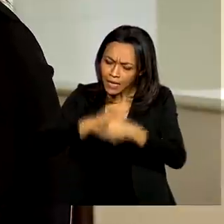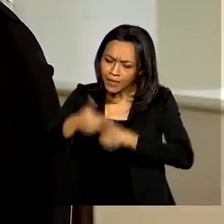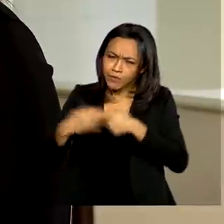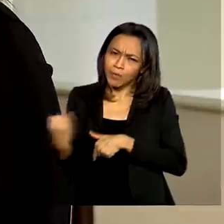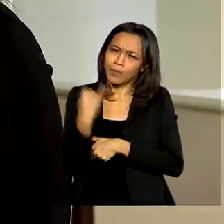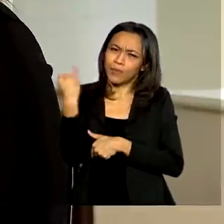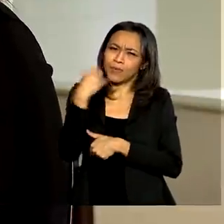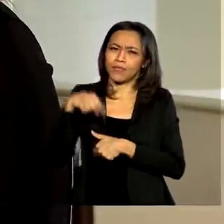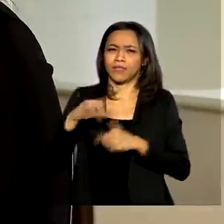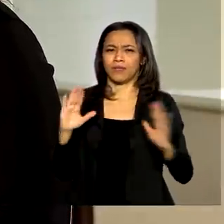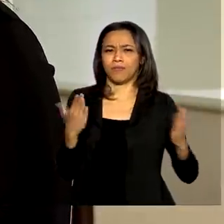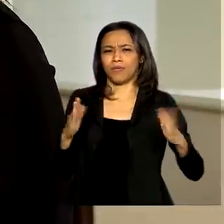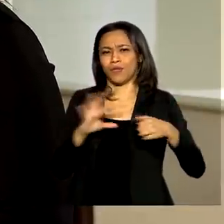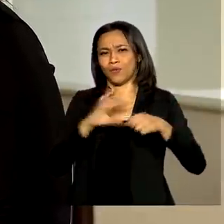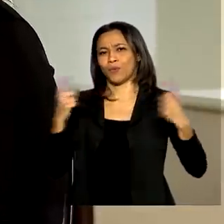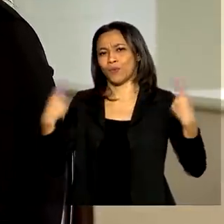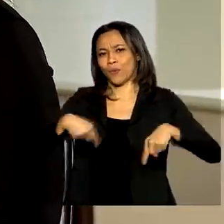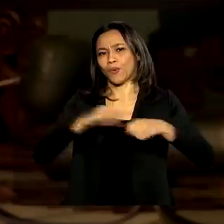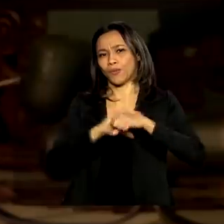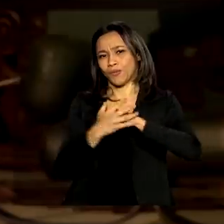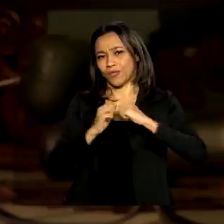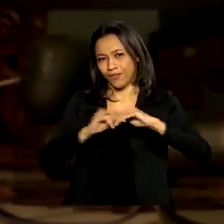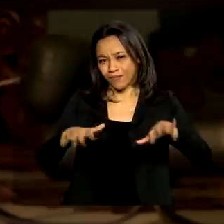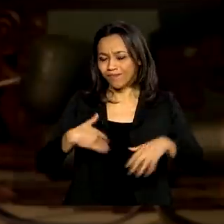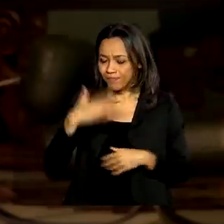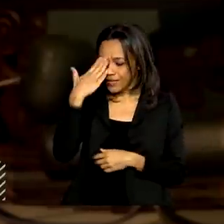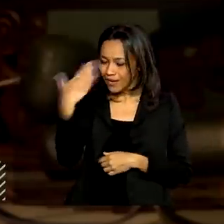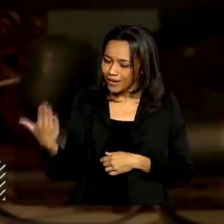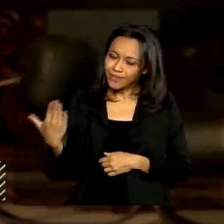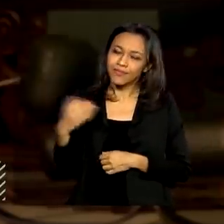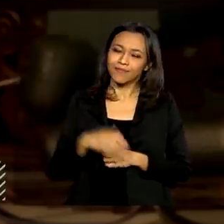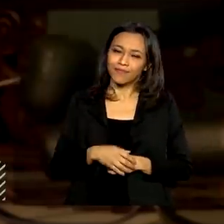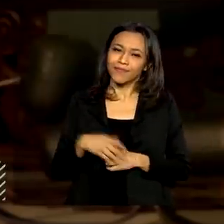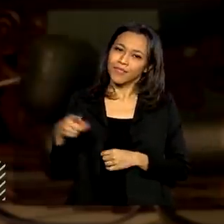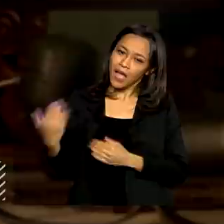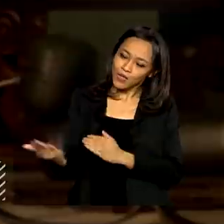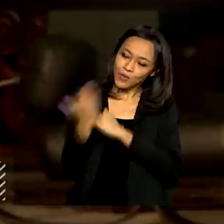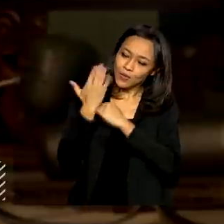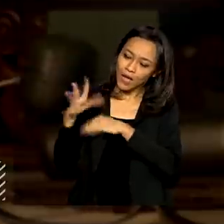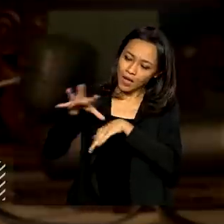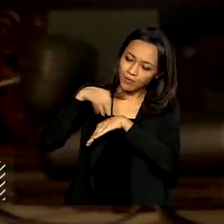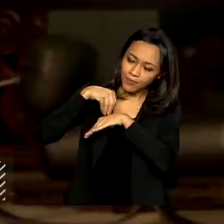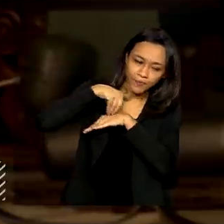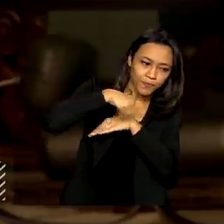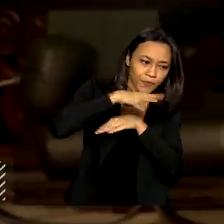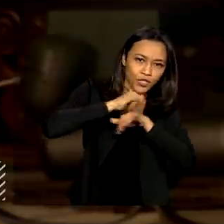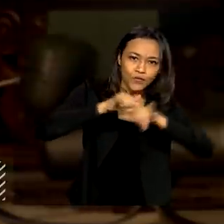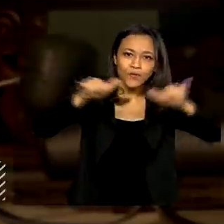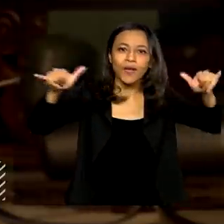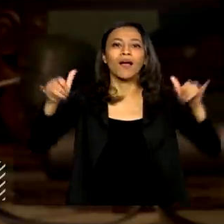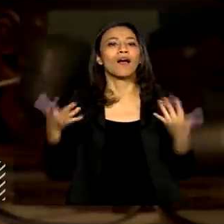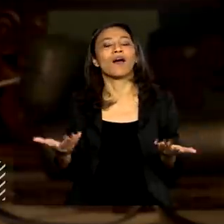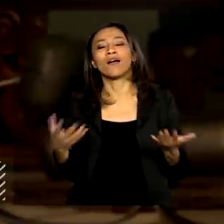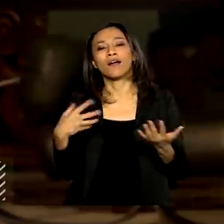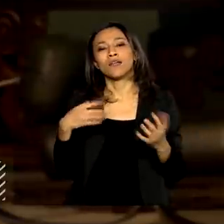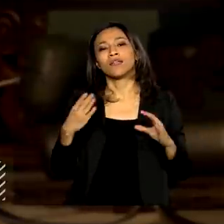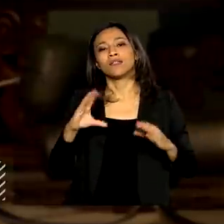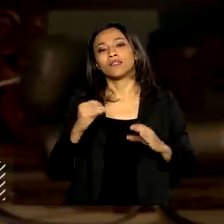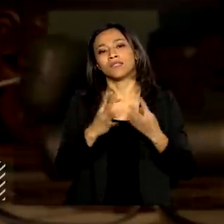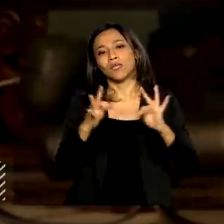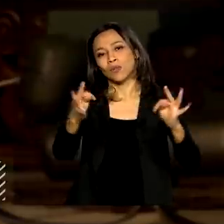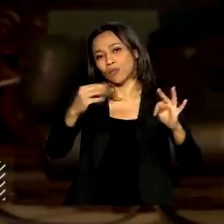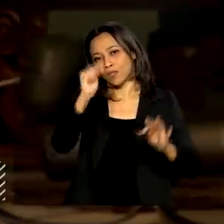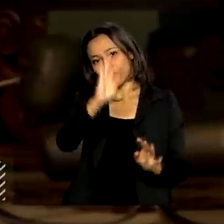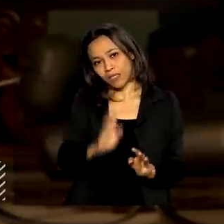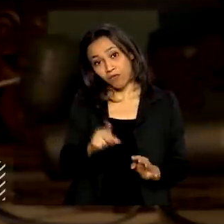nesse momento de enfrentamento ao coronavírus. Obrigado, obrigado por nos ajudar a divulgar ciência e tecnologia no país e